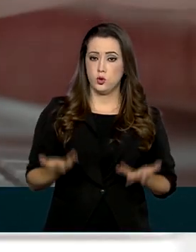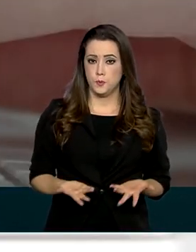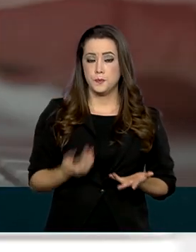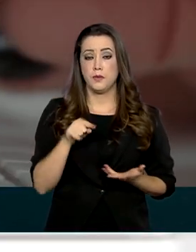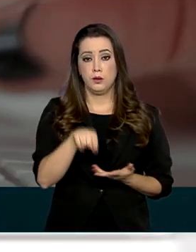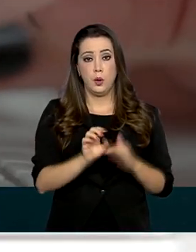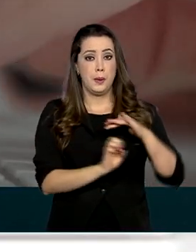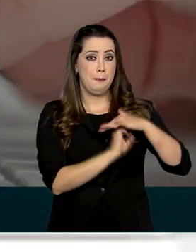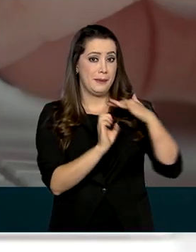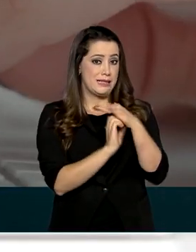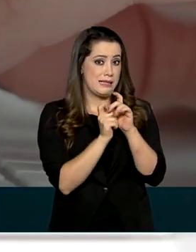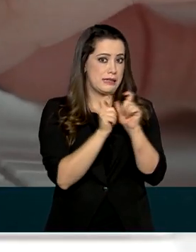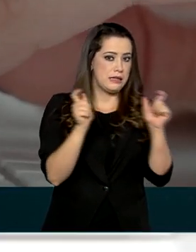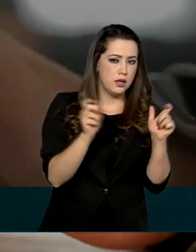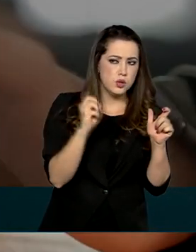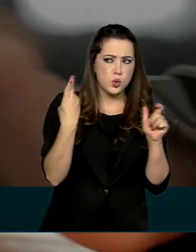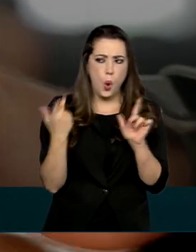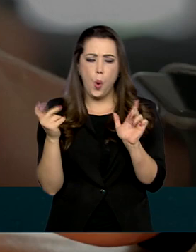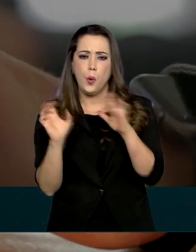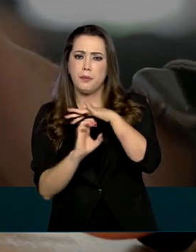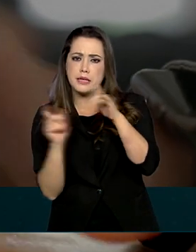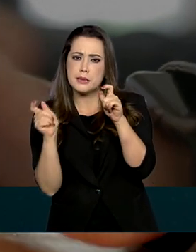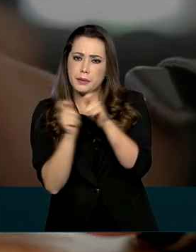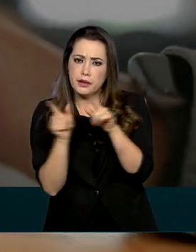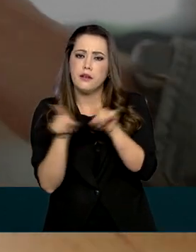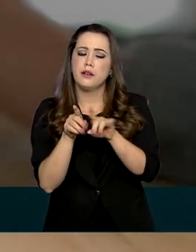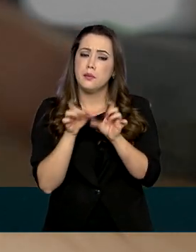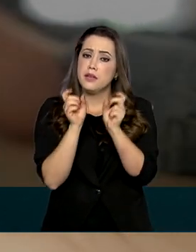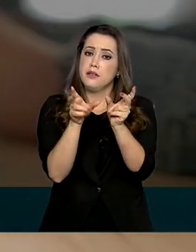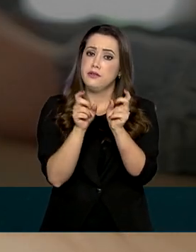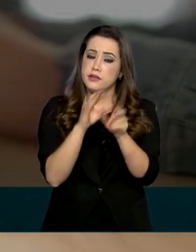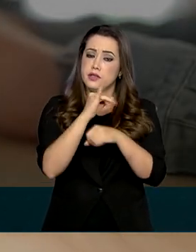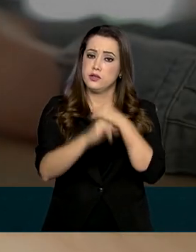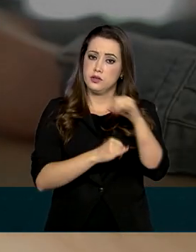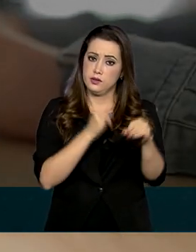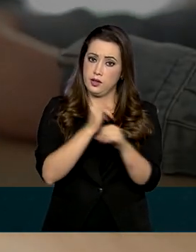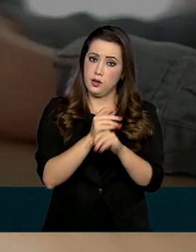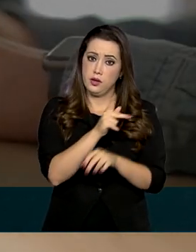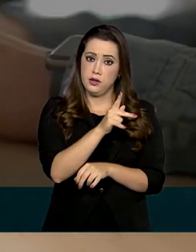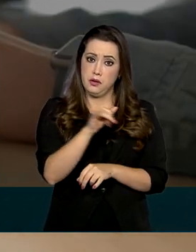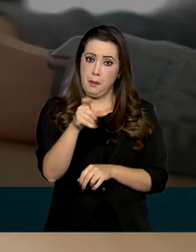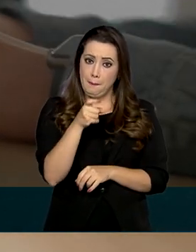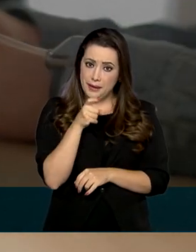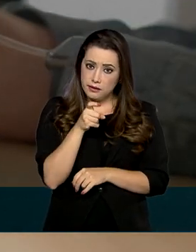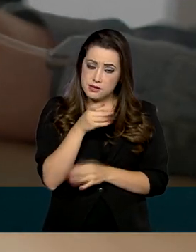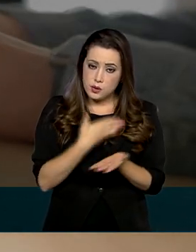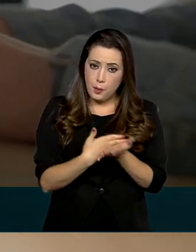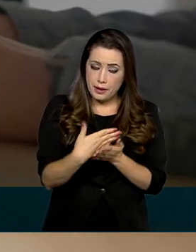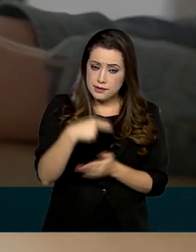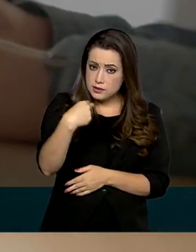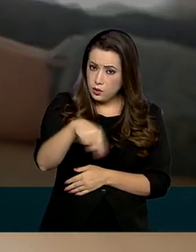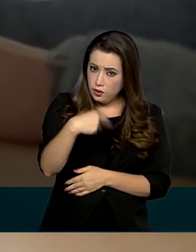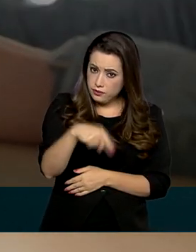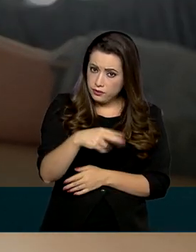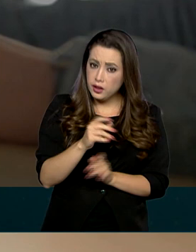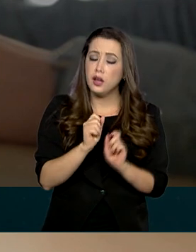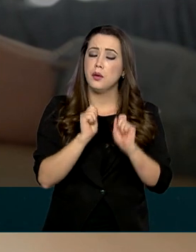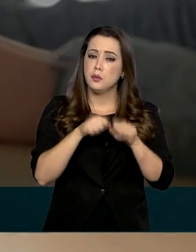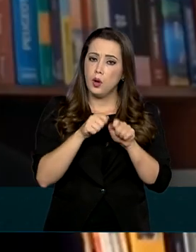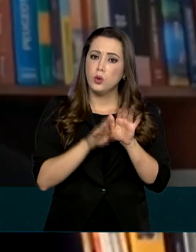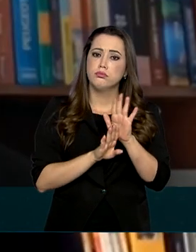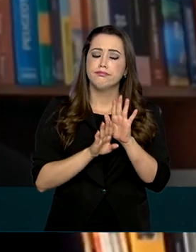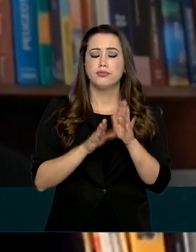Empresas grandes e pequenas passaram a vender também pela internet. Com o PIX, a partir de novembro, essa tendência deve ser